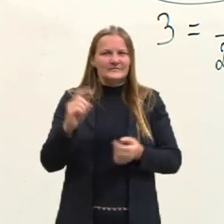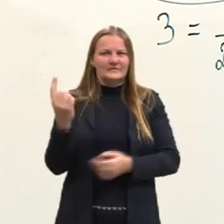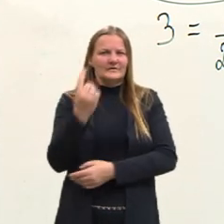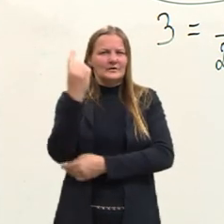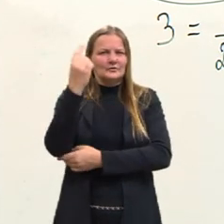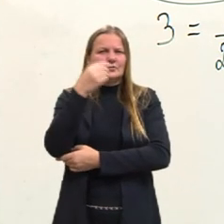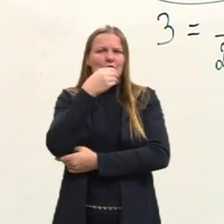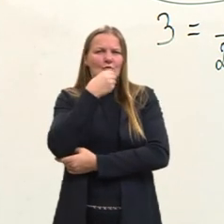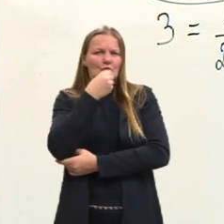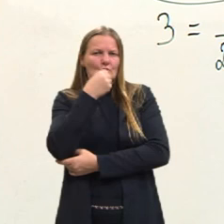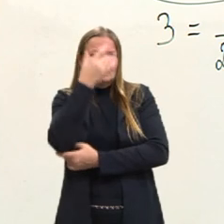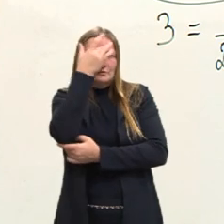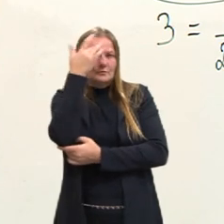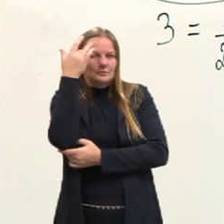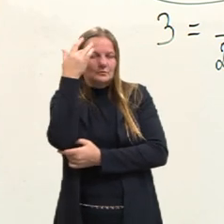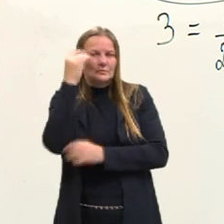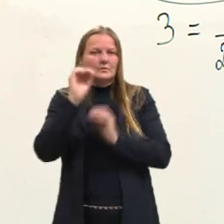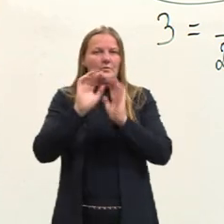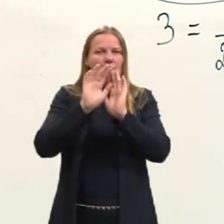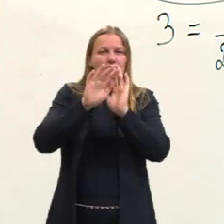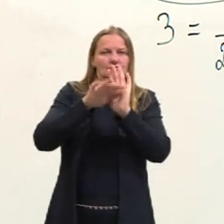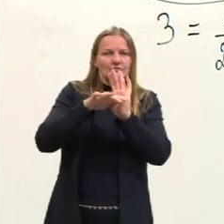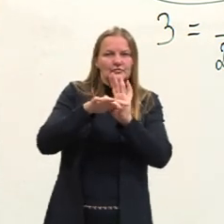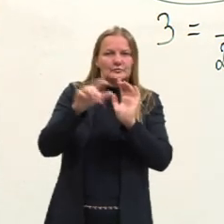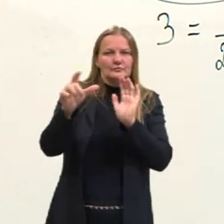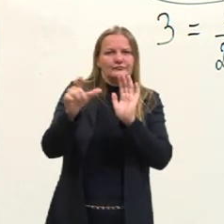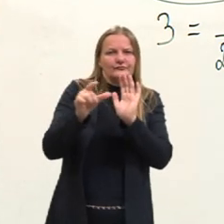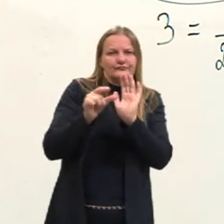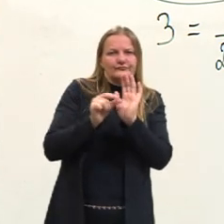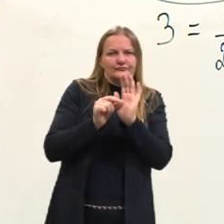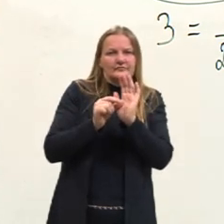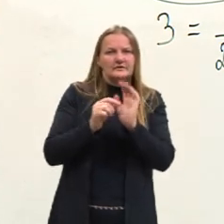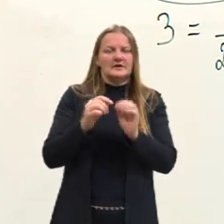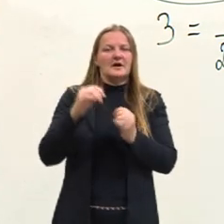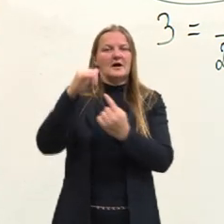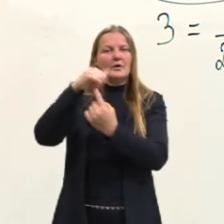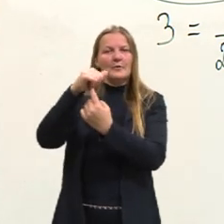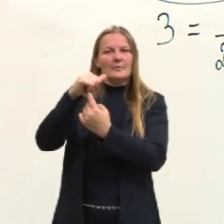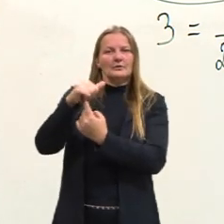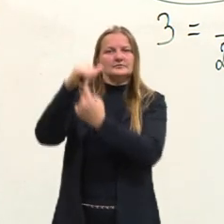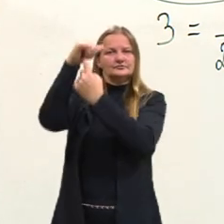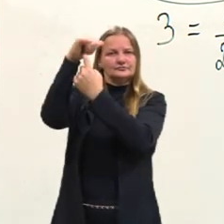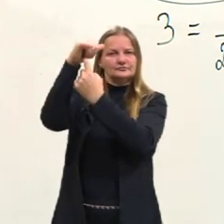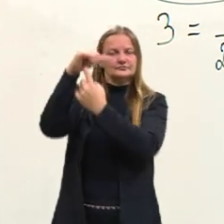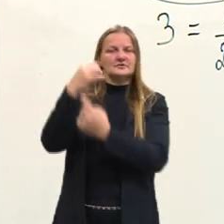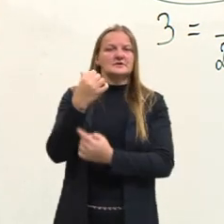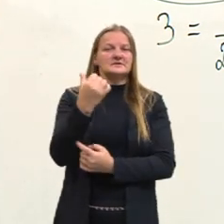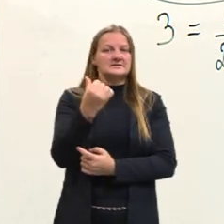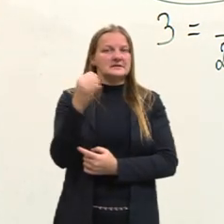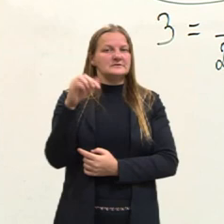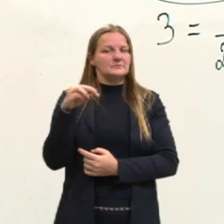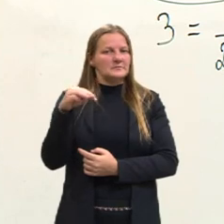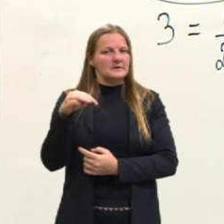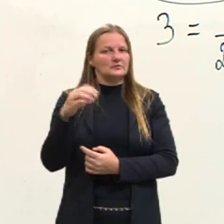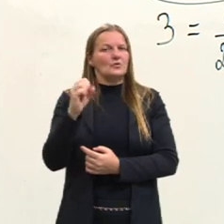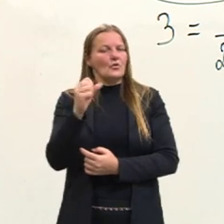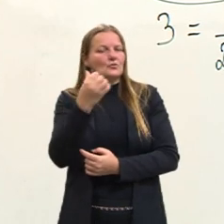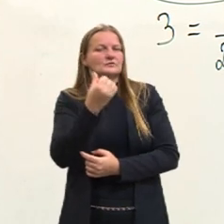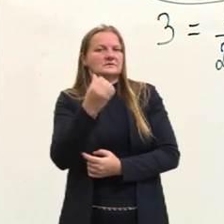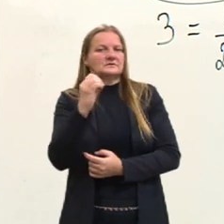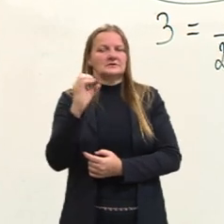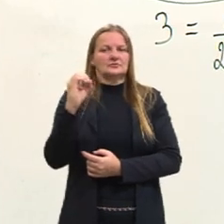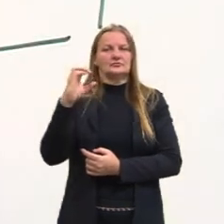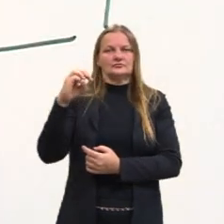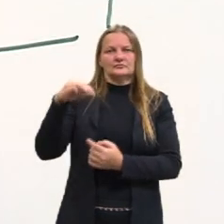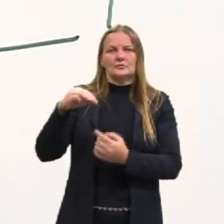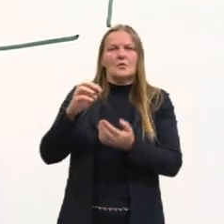do homem para a nova sombra, a altura do poste, que é 6 metros, ou 600 centímetros, para a nova sombra, eu